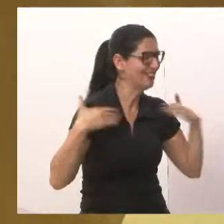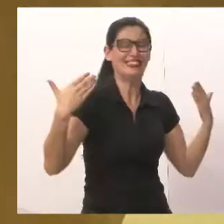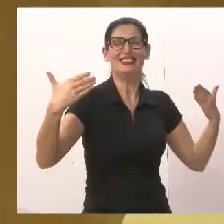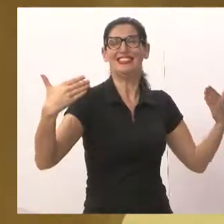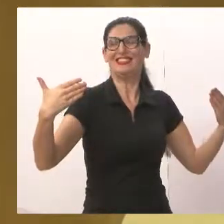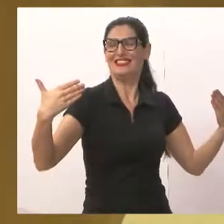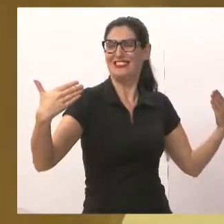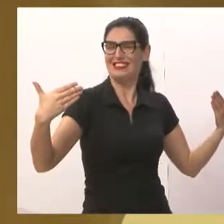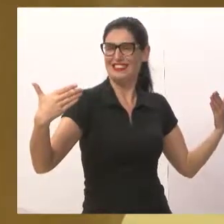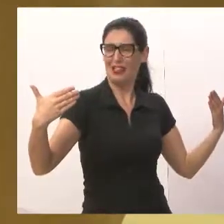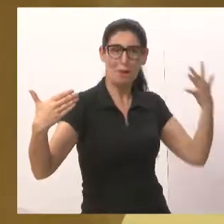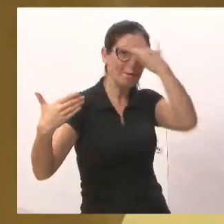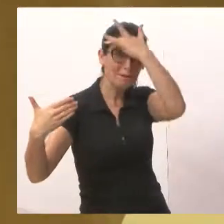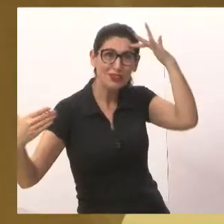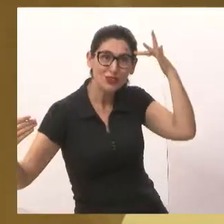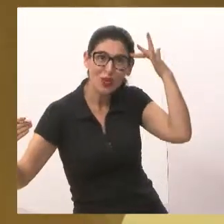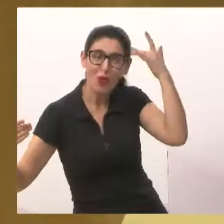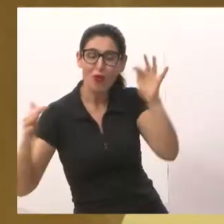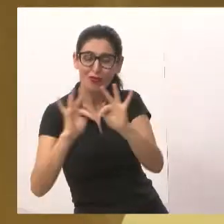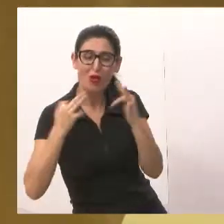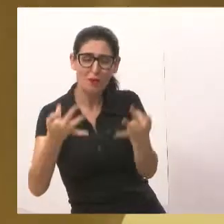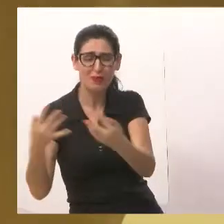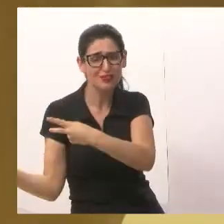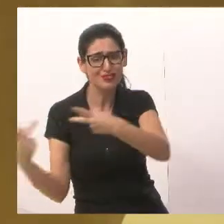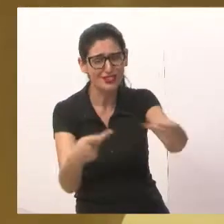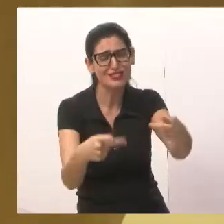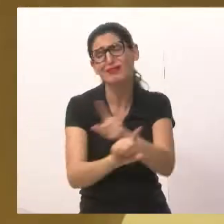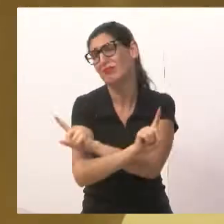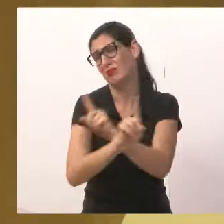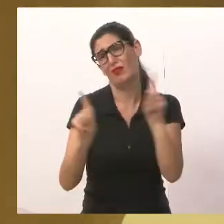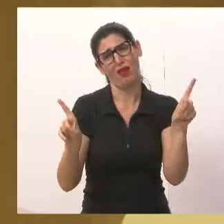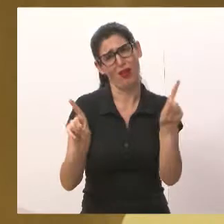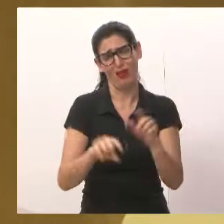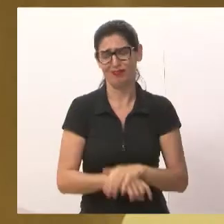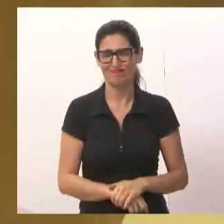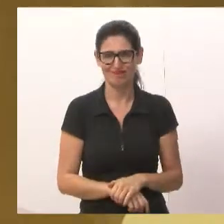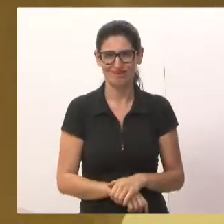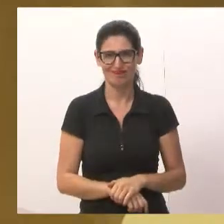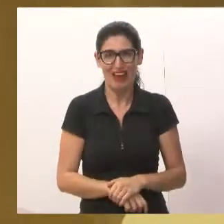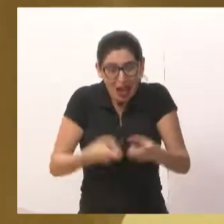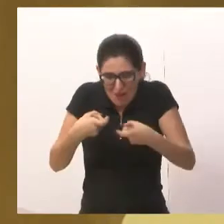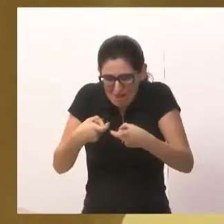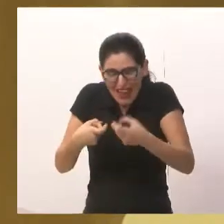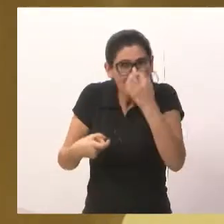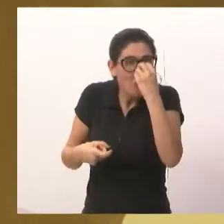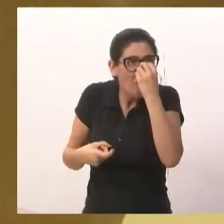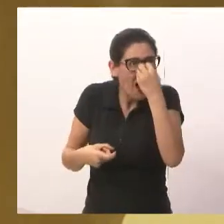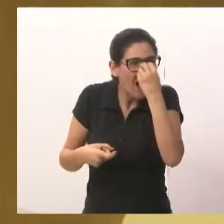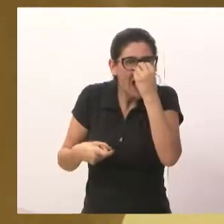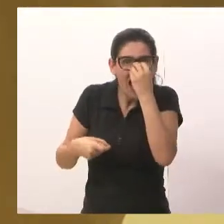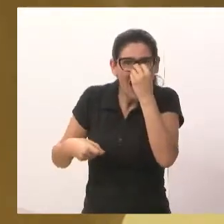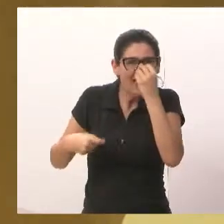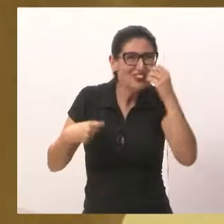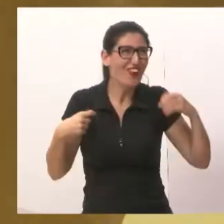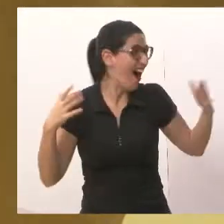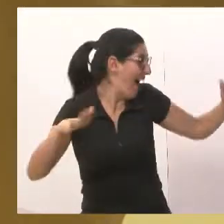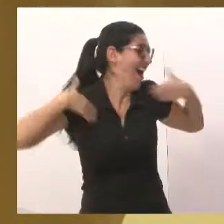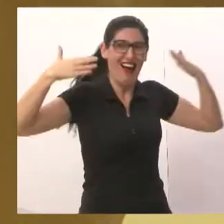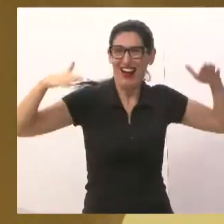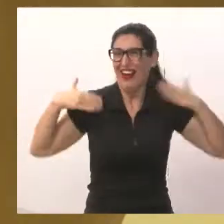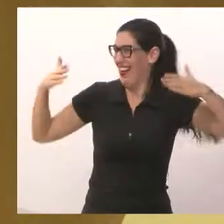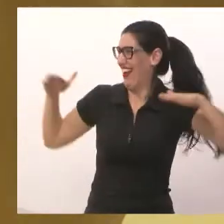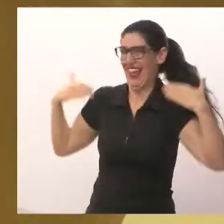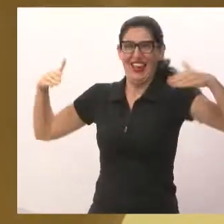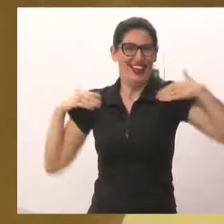ter um parente visitando e eles têm a honra de receber os doutores coloridos. Então aqui o parabéns mais uma vez pelo